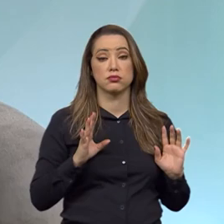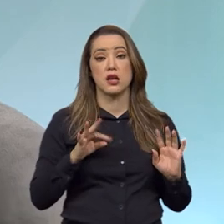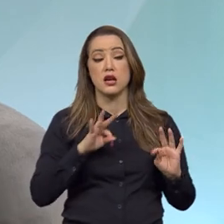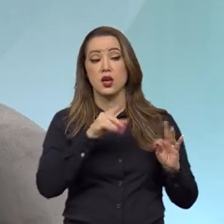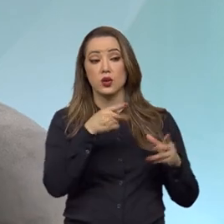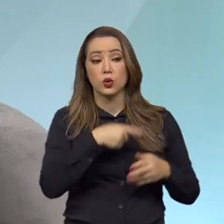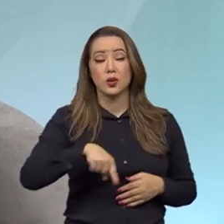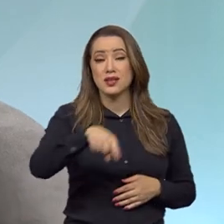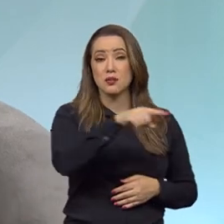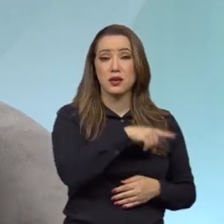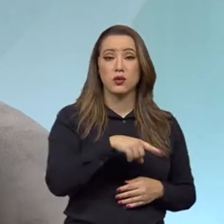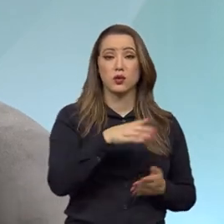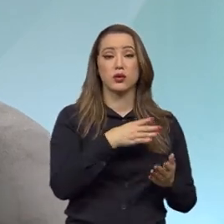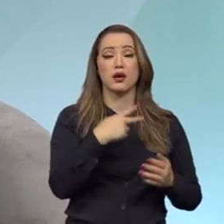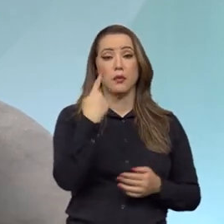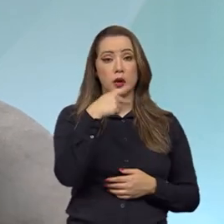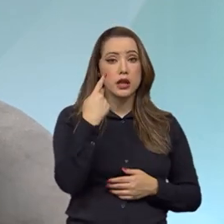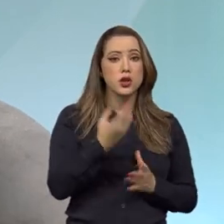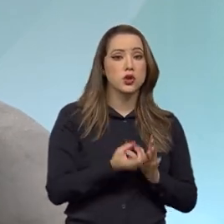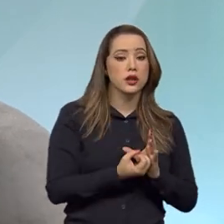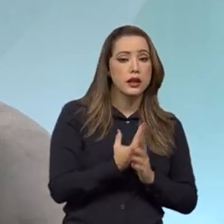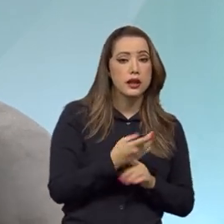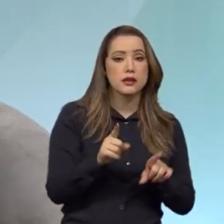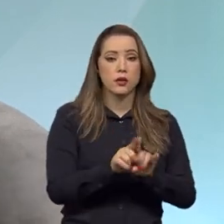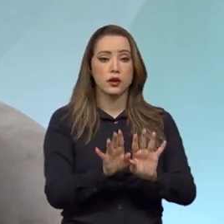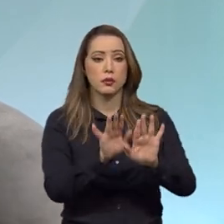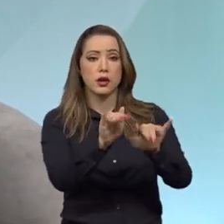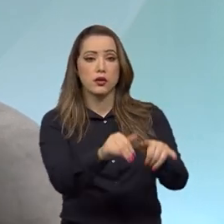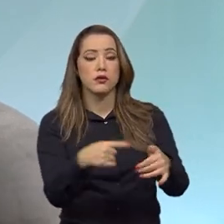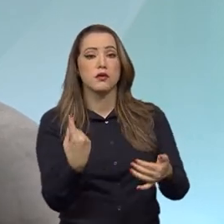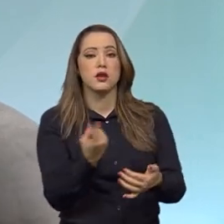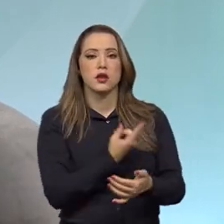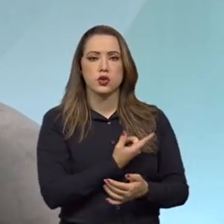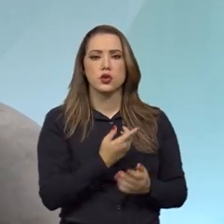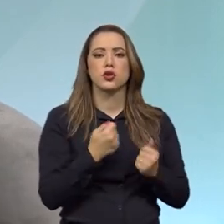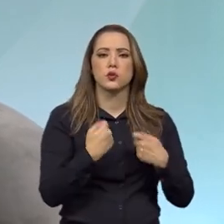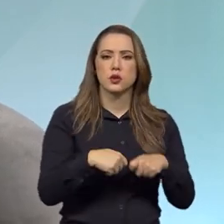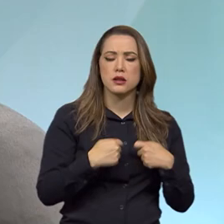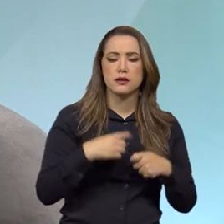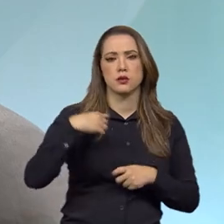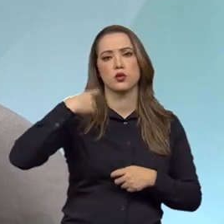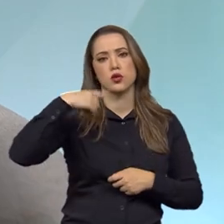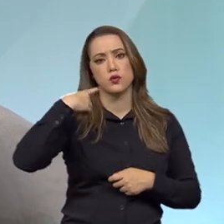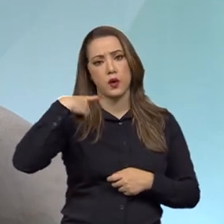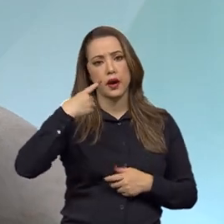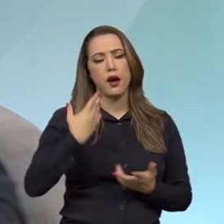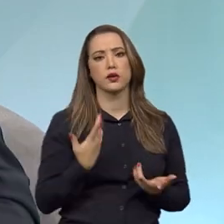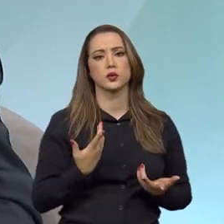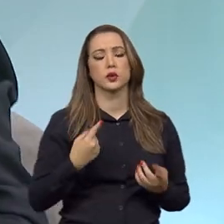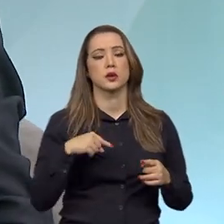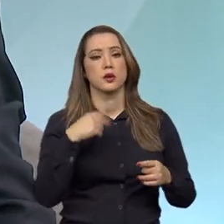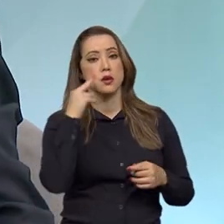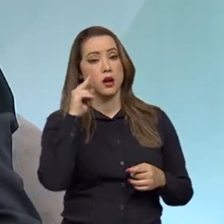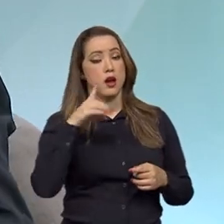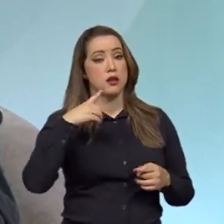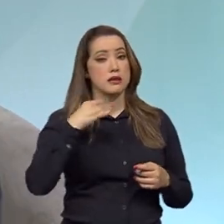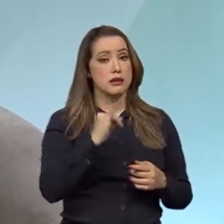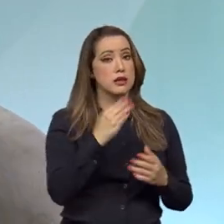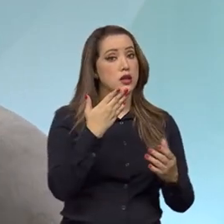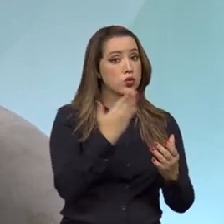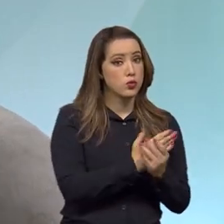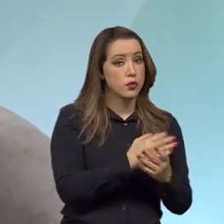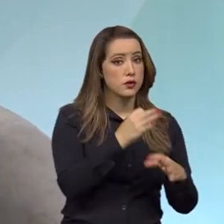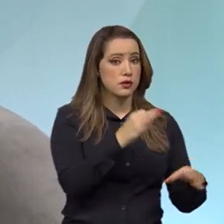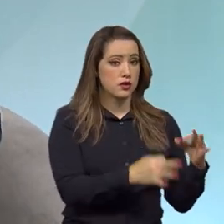concepção da política pública e também no seu final, há a fase de judicialização. E quando tem essa judicialização, a Advocacia Geral da União